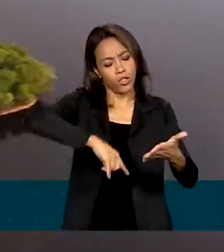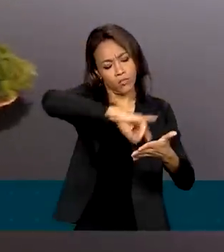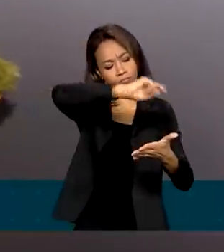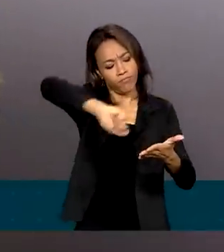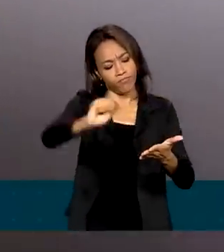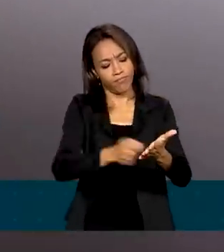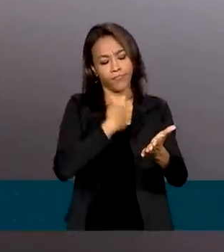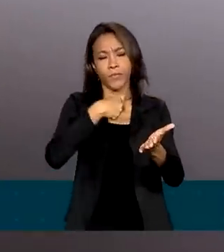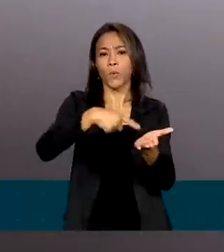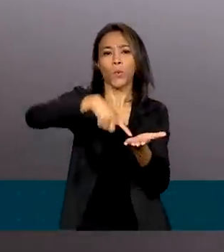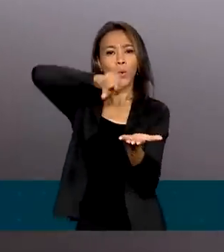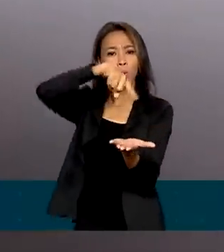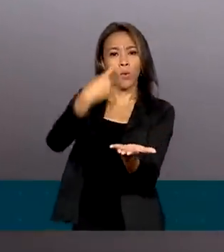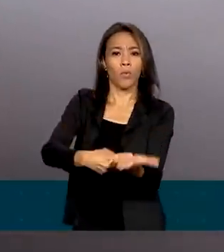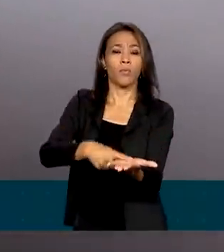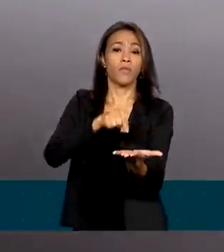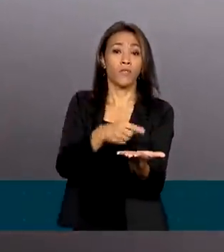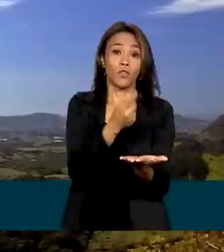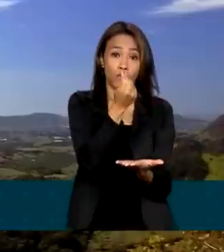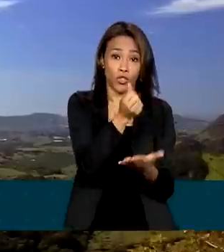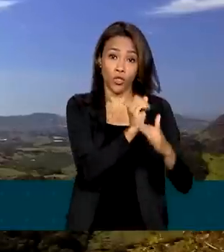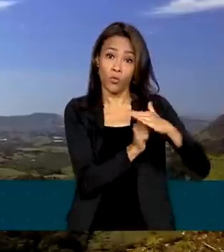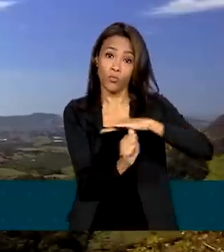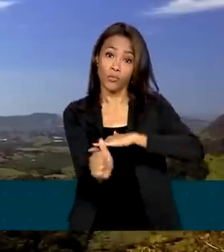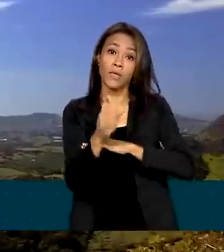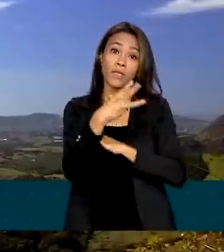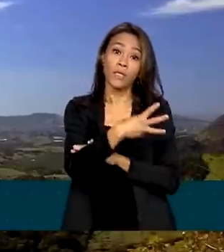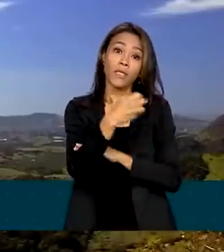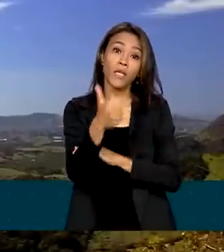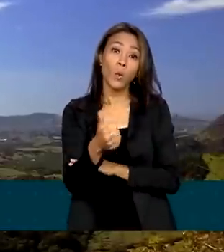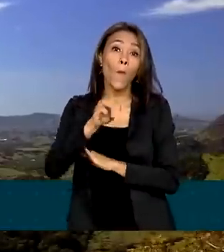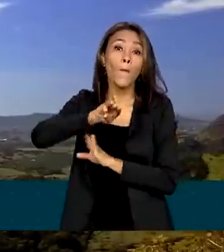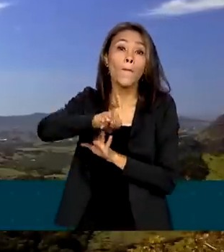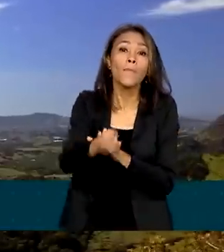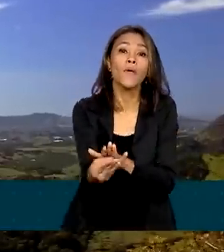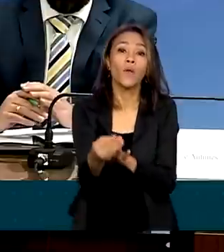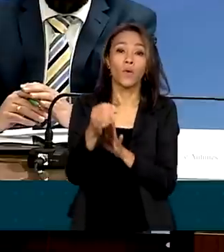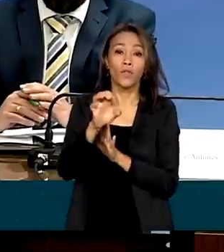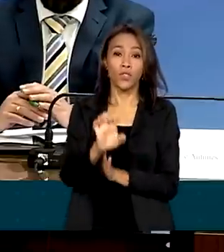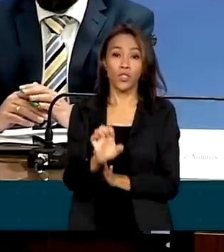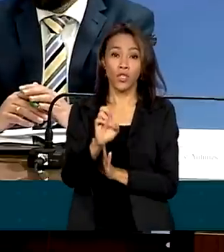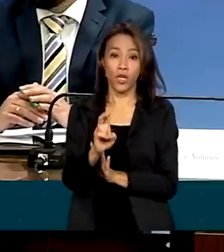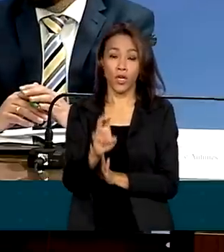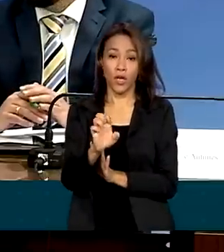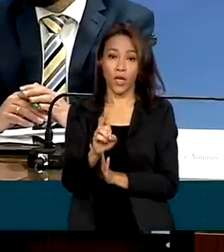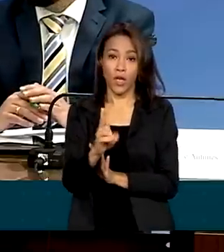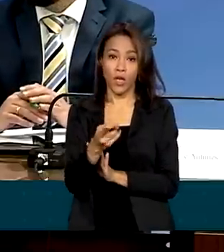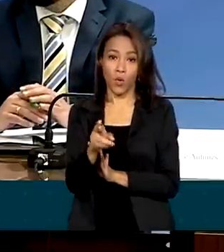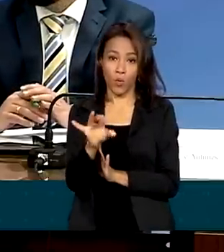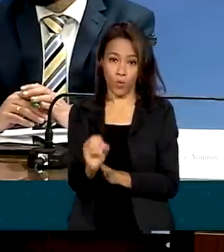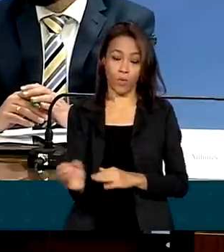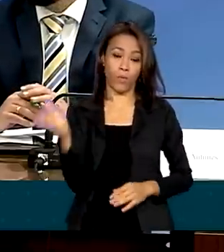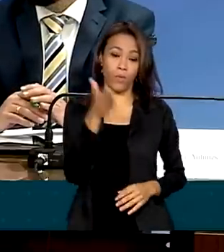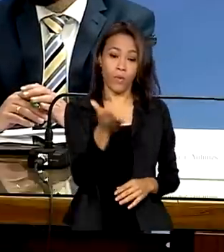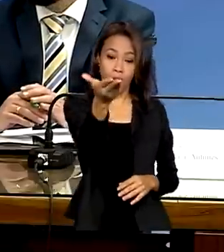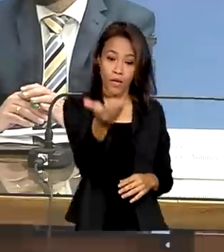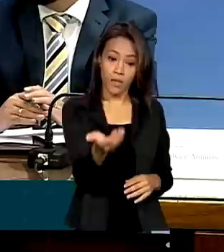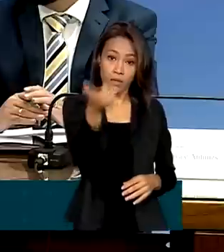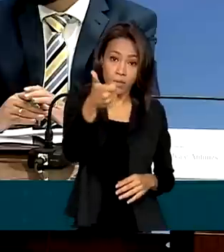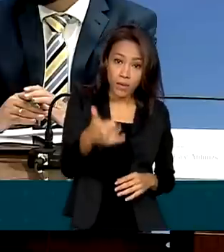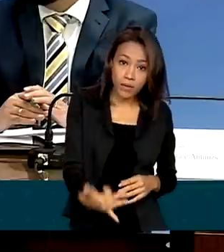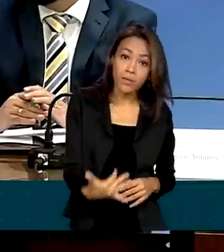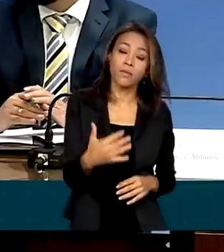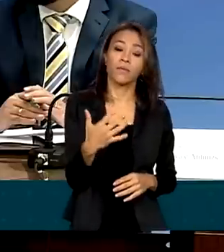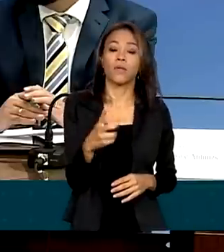que oficializa o repasse de 31 milhões de euros para o Fundo Amazônia. Uma contribuição do KFW